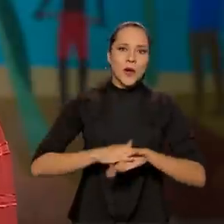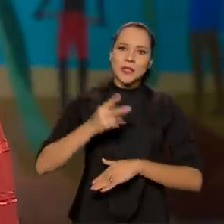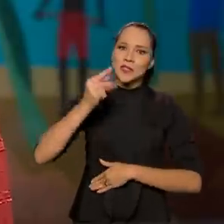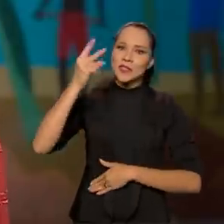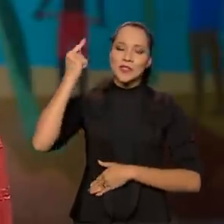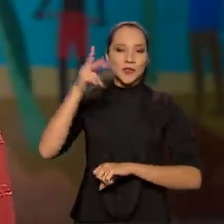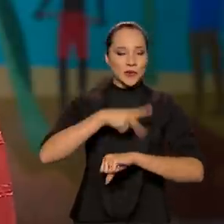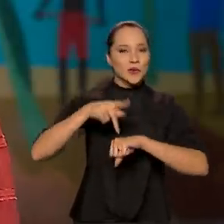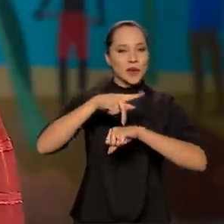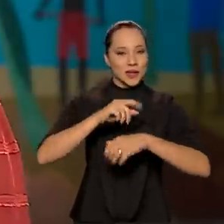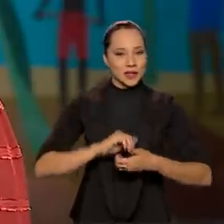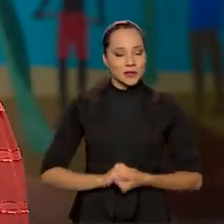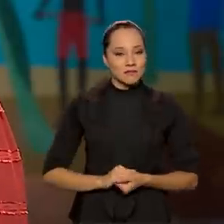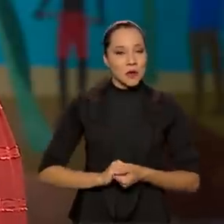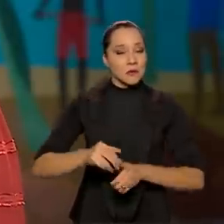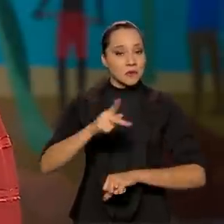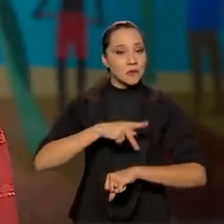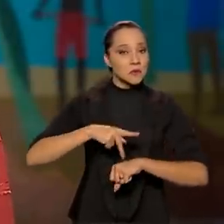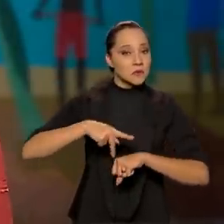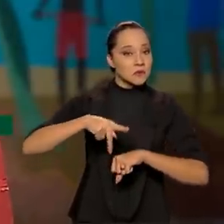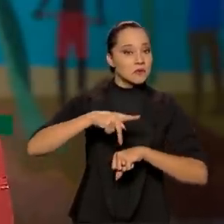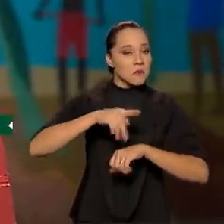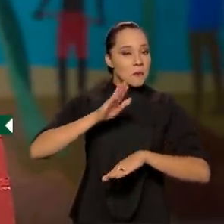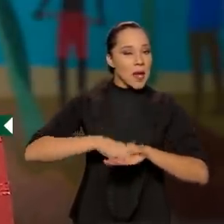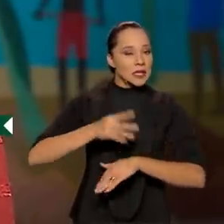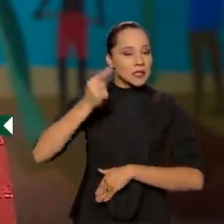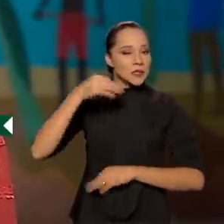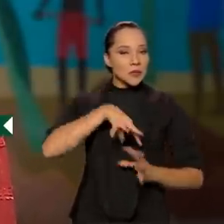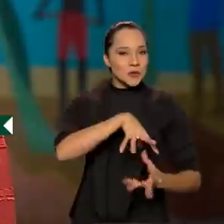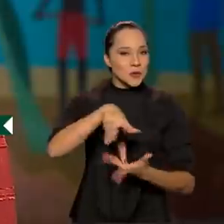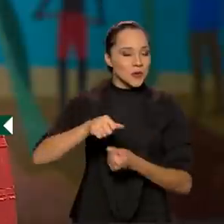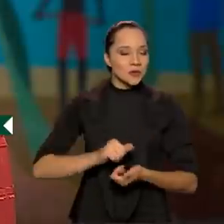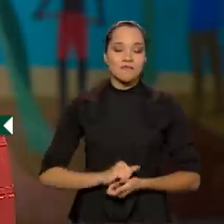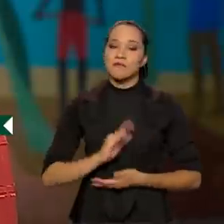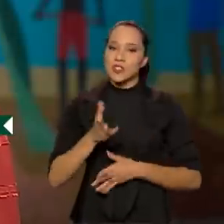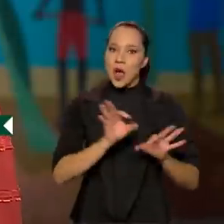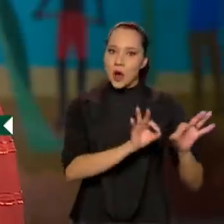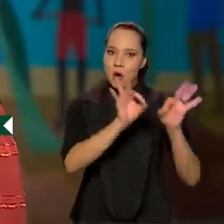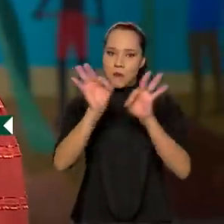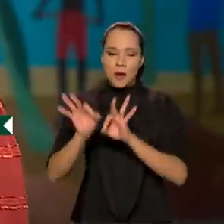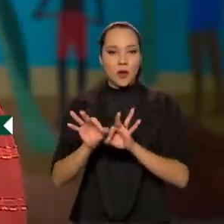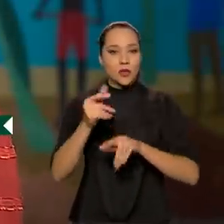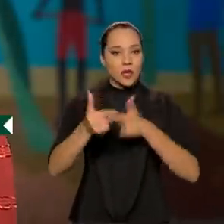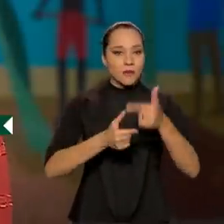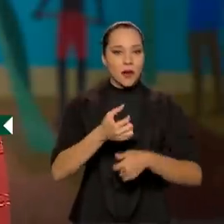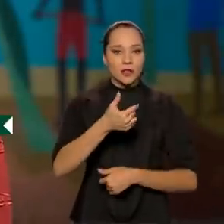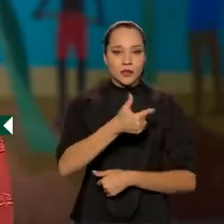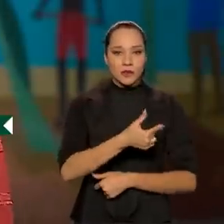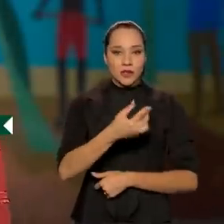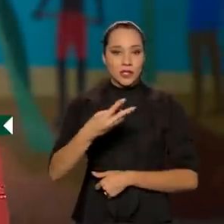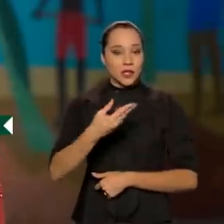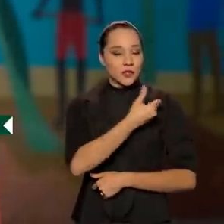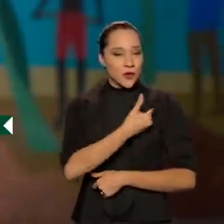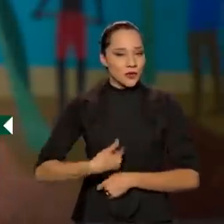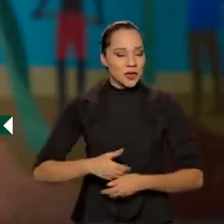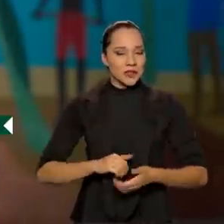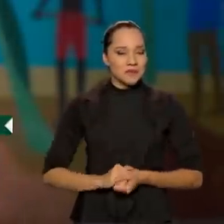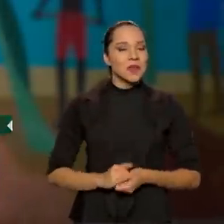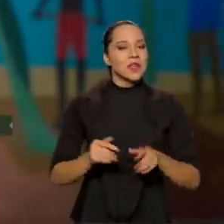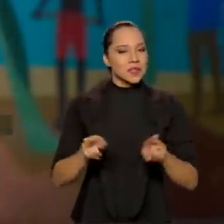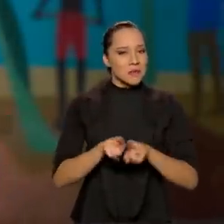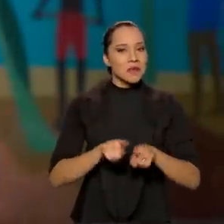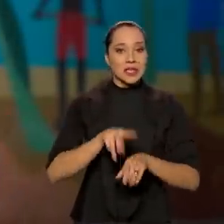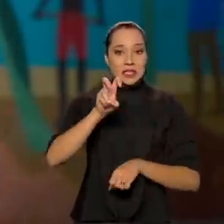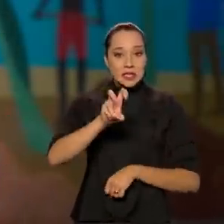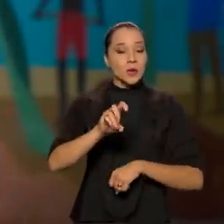antigo do país, um dos mais antigos do mundo. Nós já acompanhamos a atuação de 23 governos e a vigência